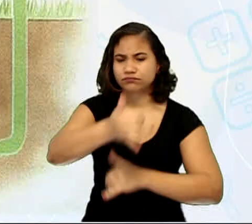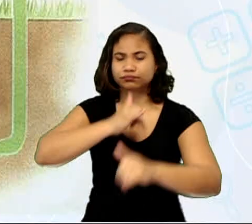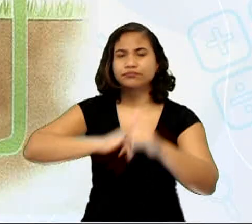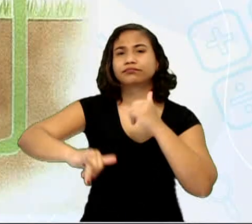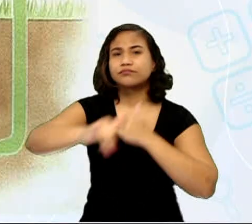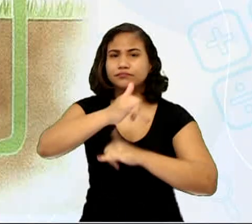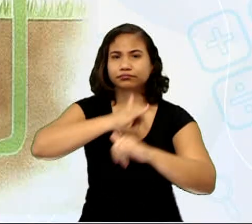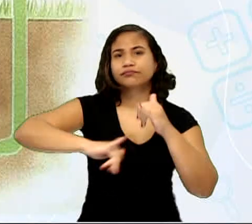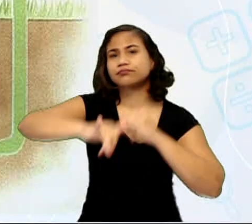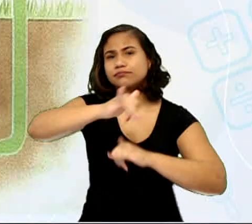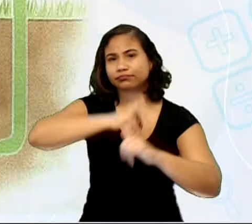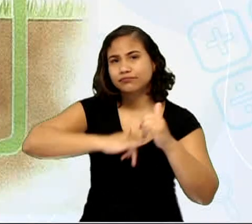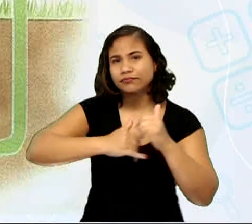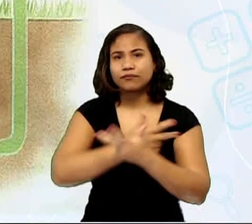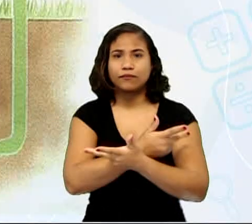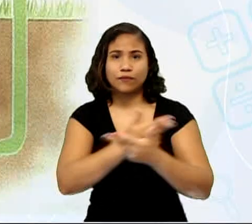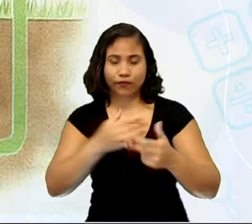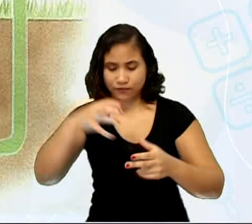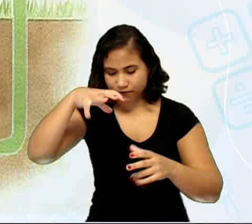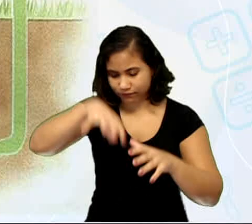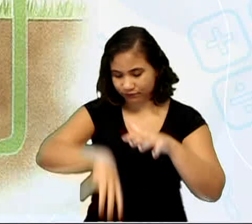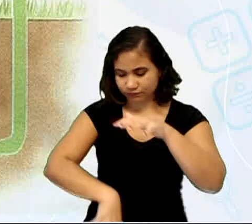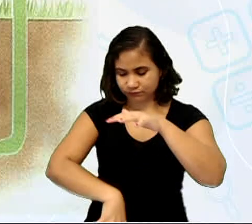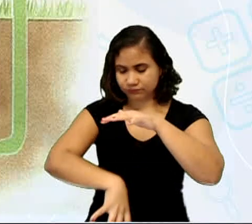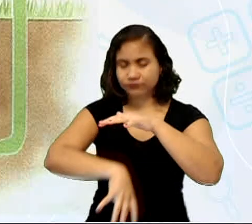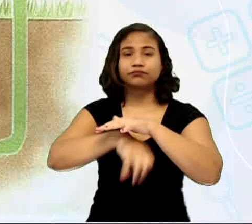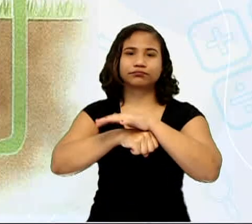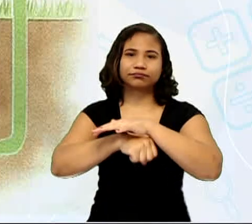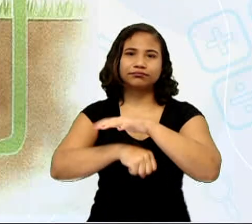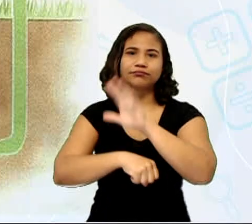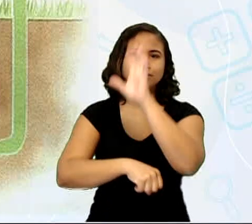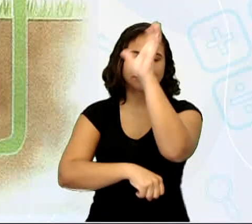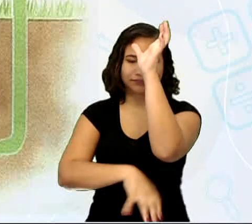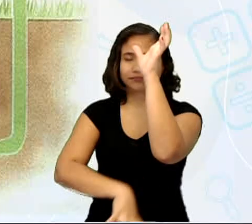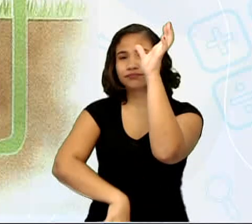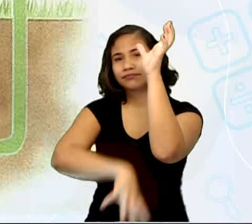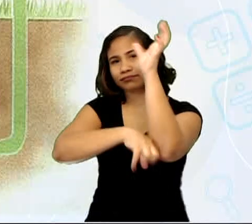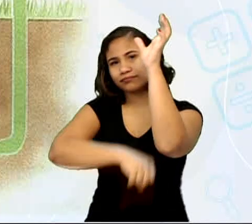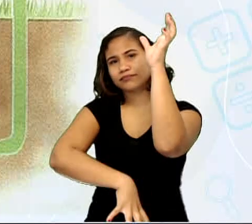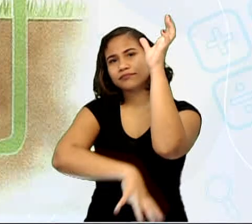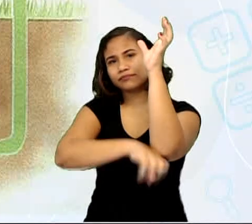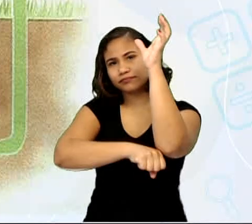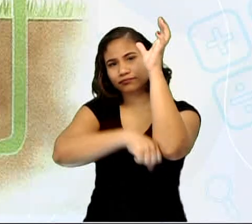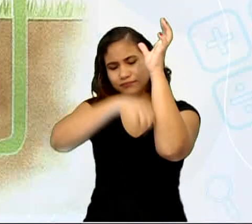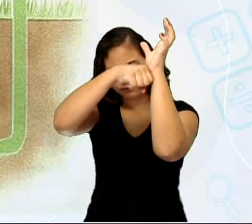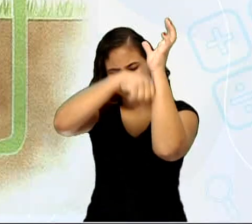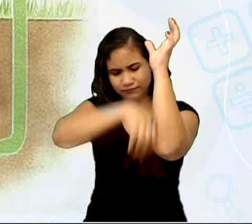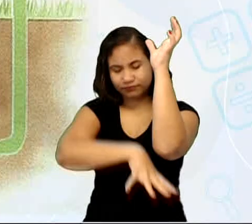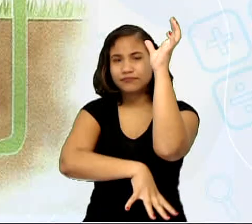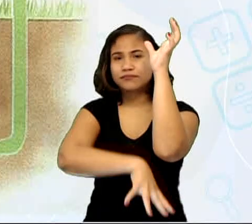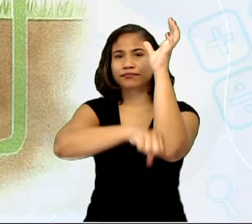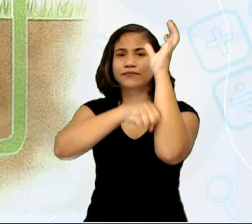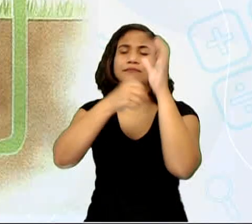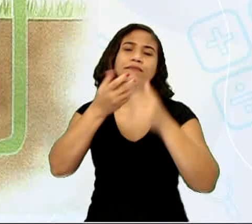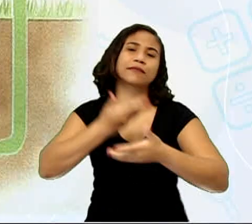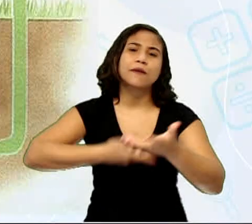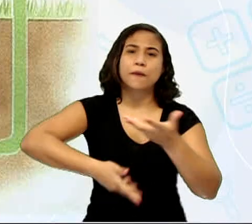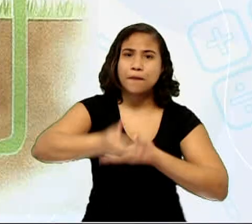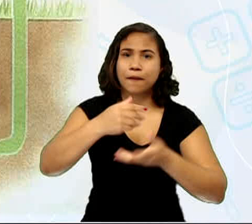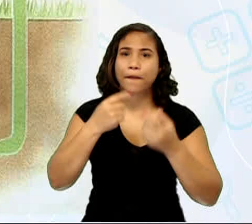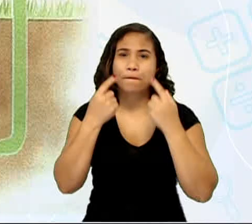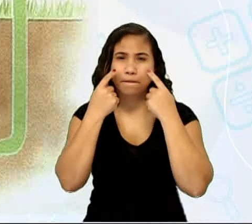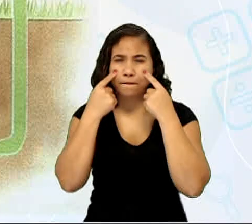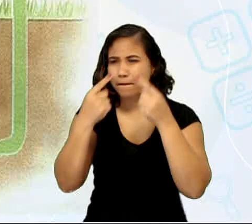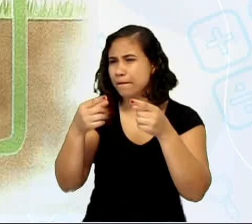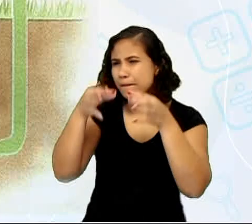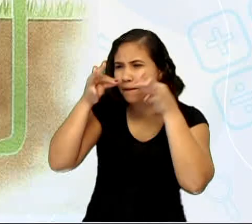substâncias entre o solo e as plantas e vice-versa. Preste bem atenção nesse esquema.